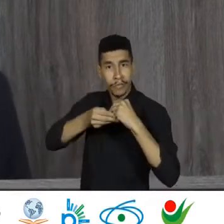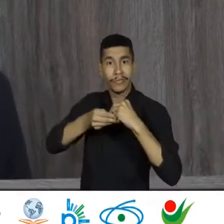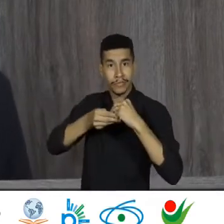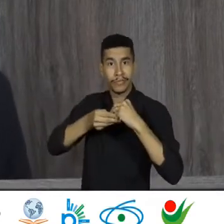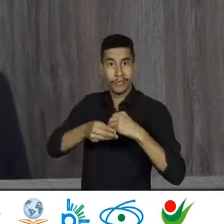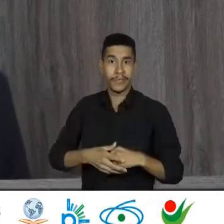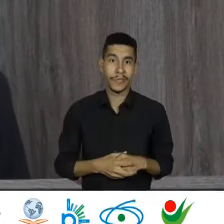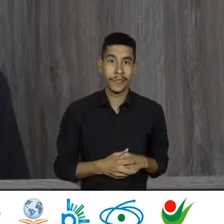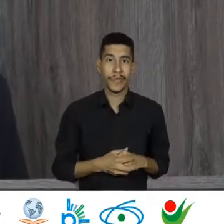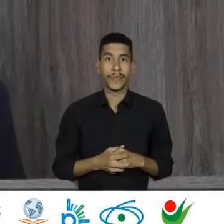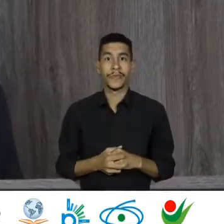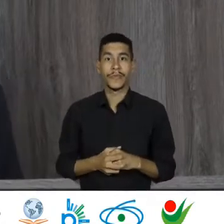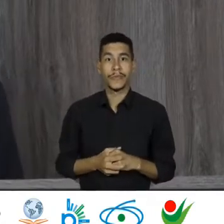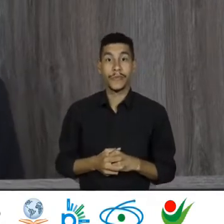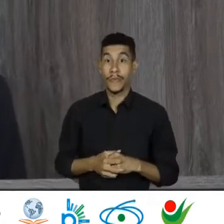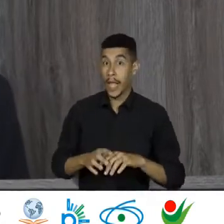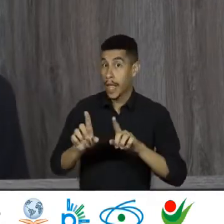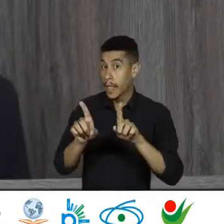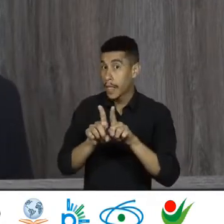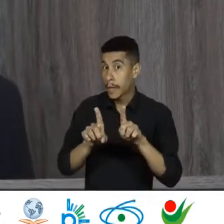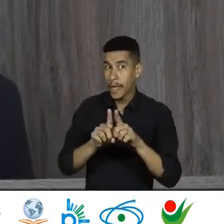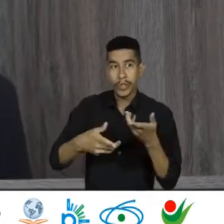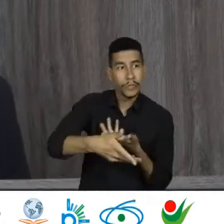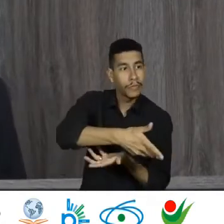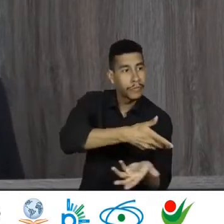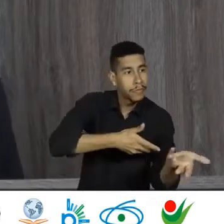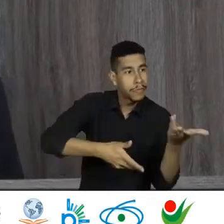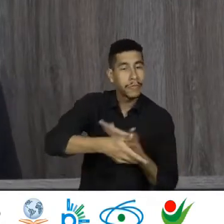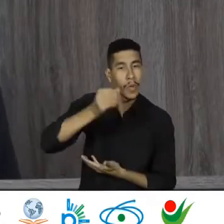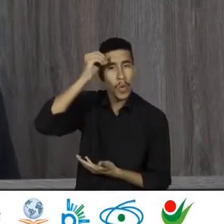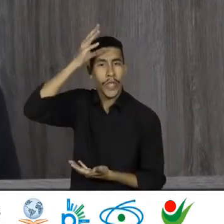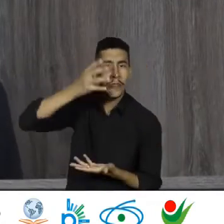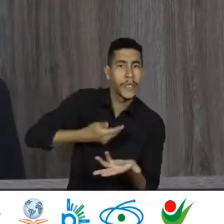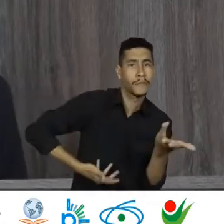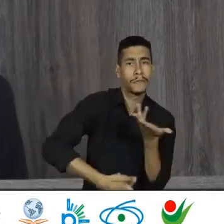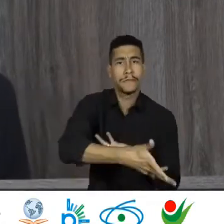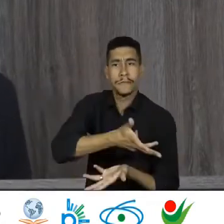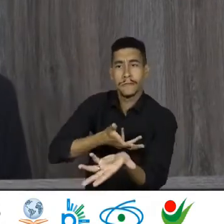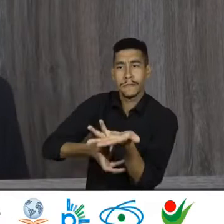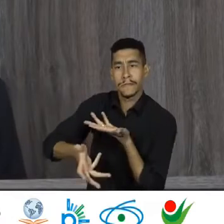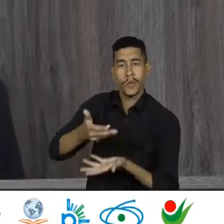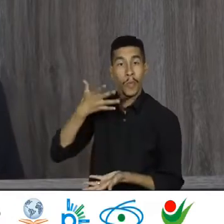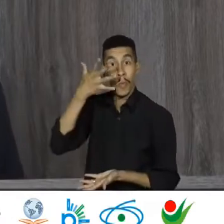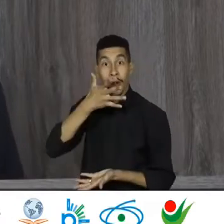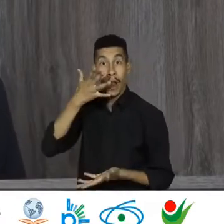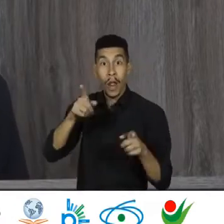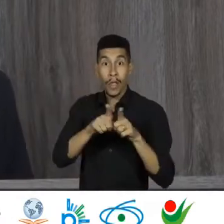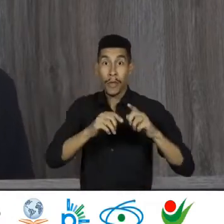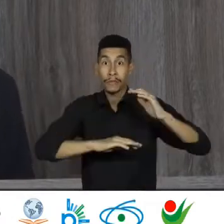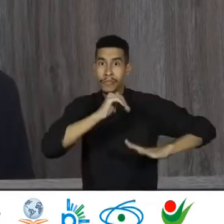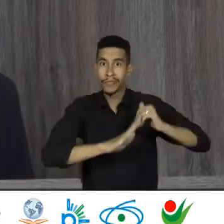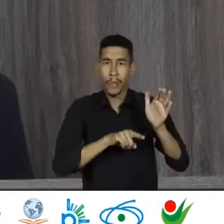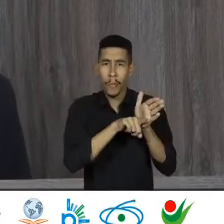contemporâneos. Mas também o de socializar os seus saberes com interlocutores e pesquisadores